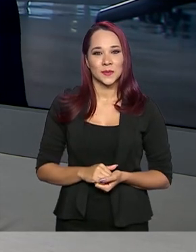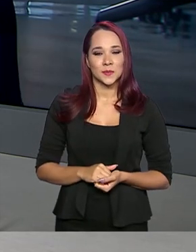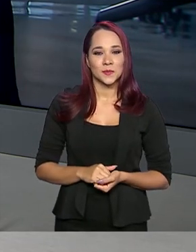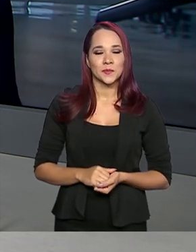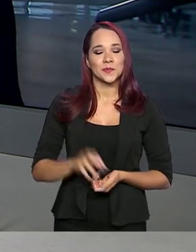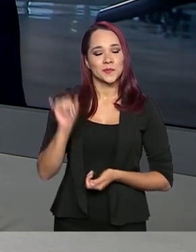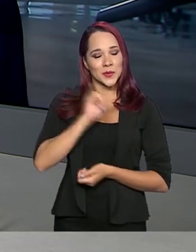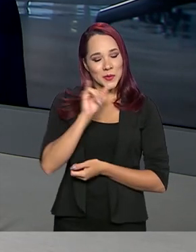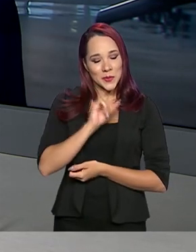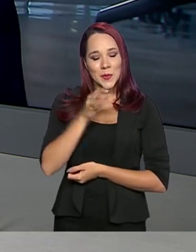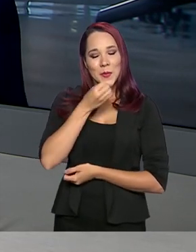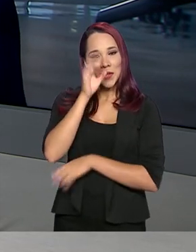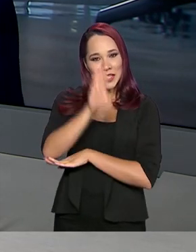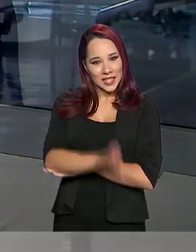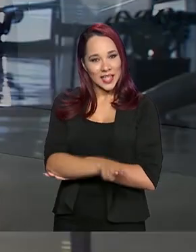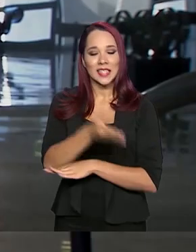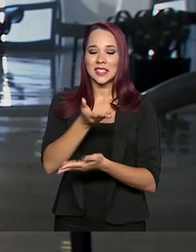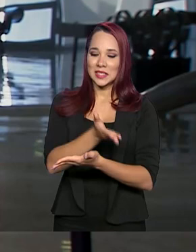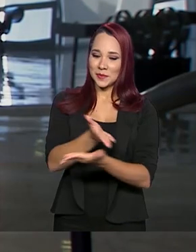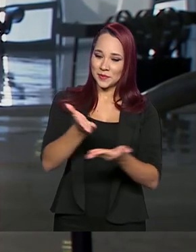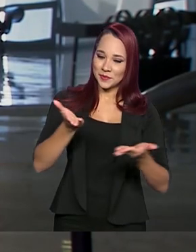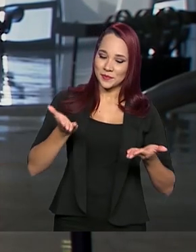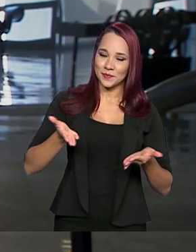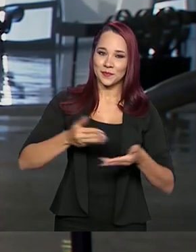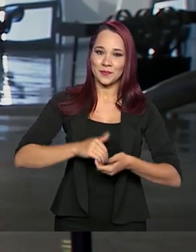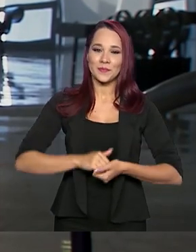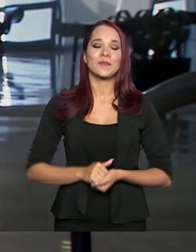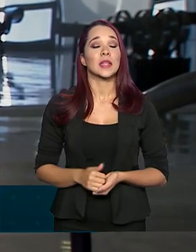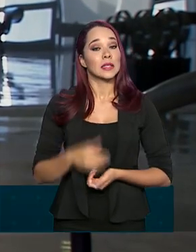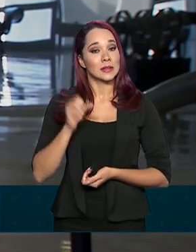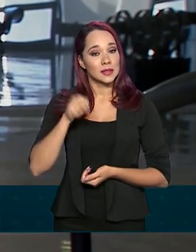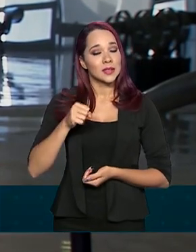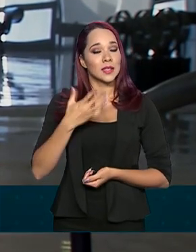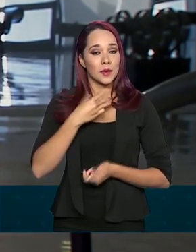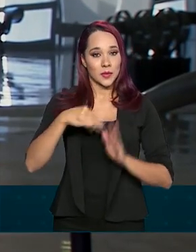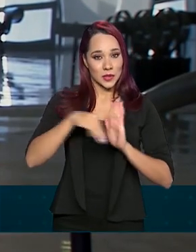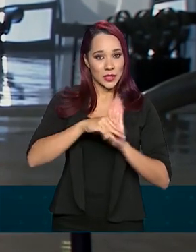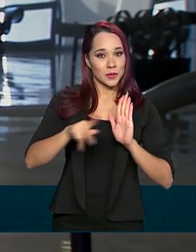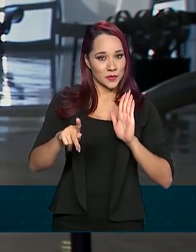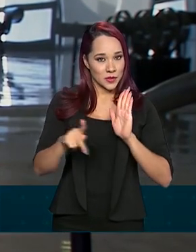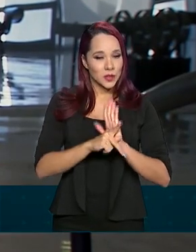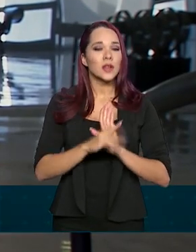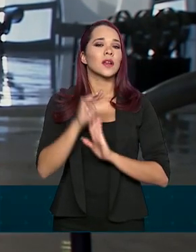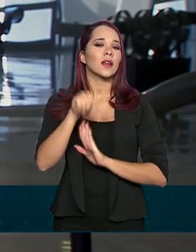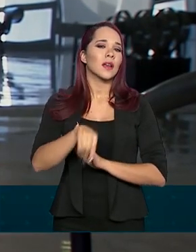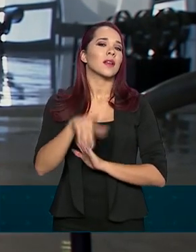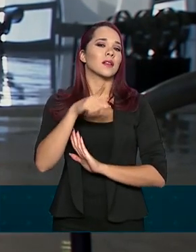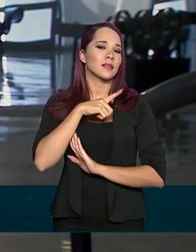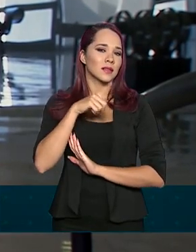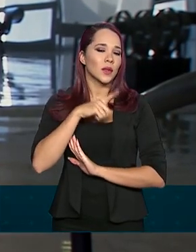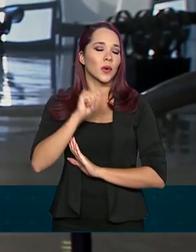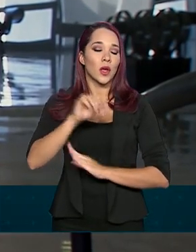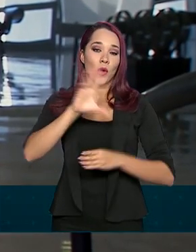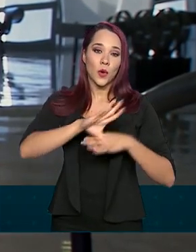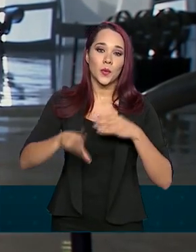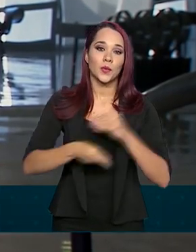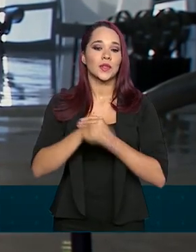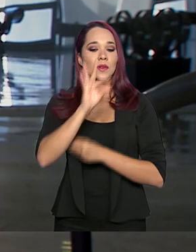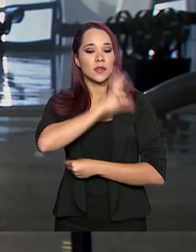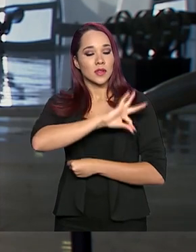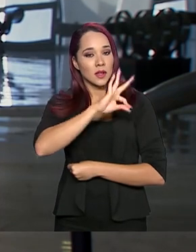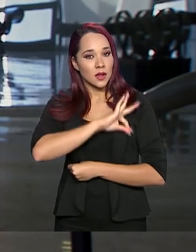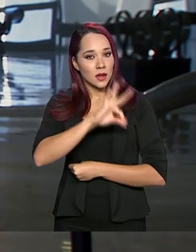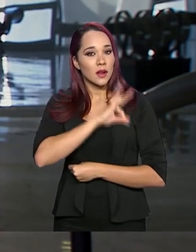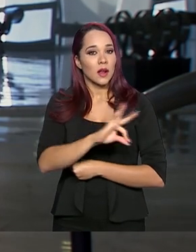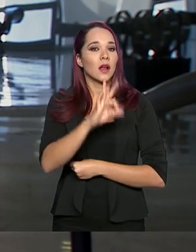Olá, Roberto. Boa tarde para você, boa tarde a todos. É isso mesmo, a medida provisória prevê a recomposição salarial